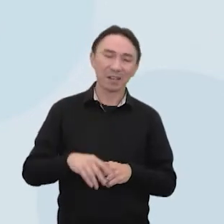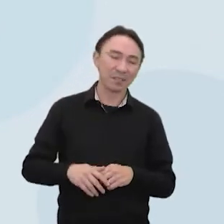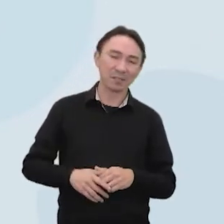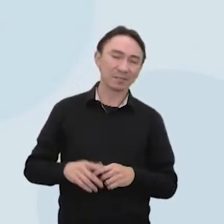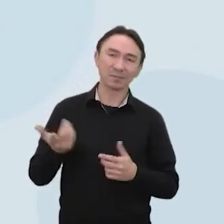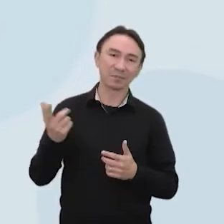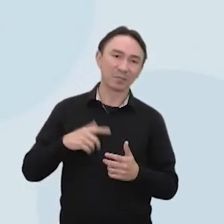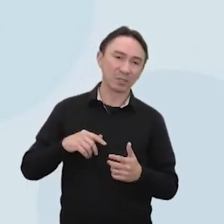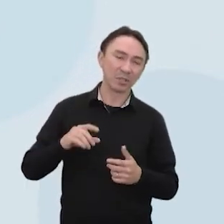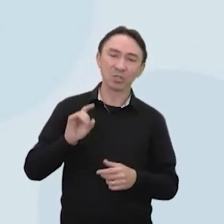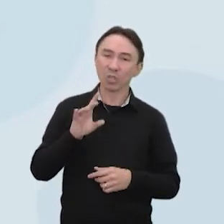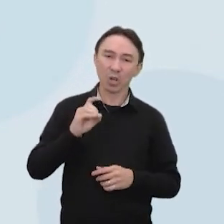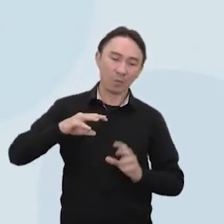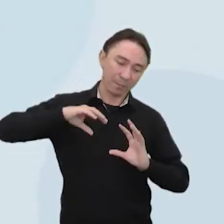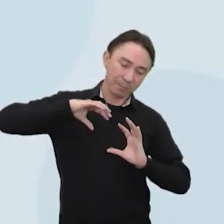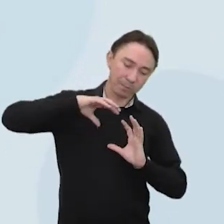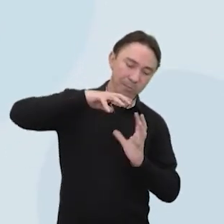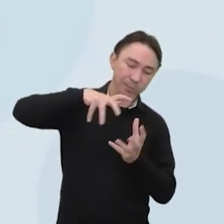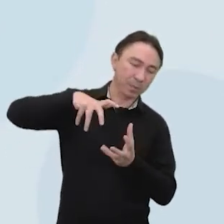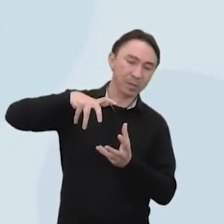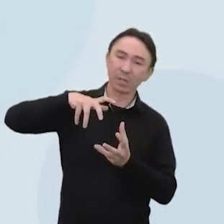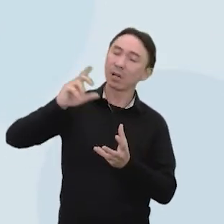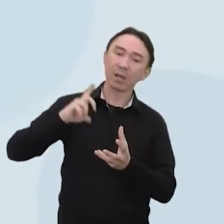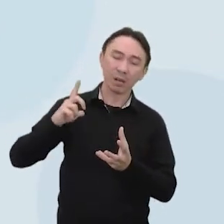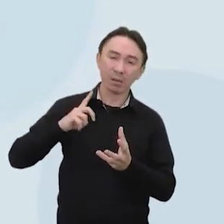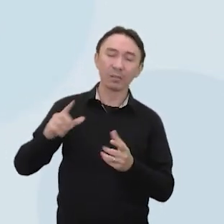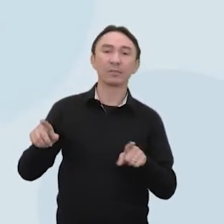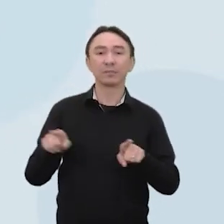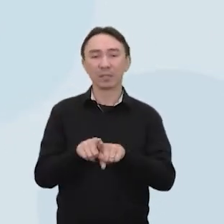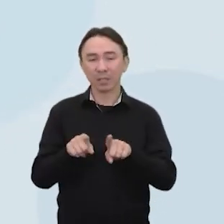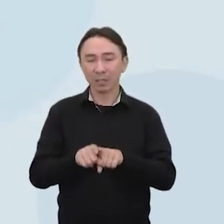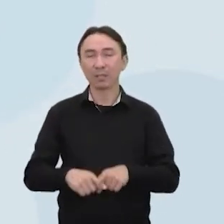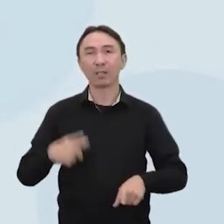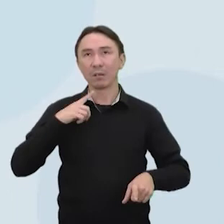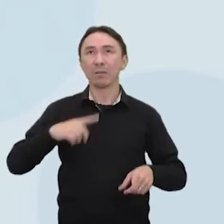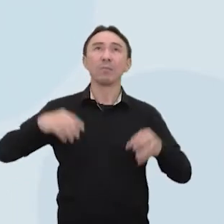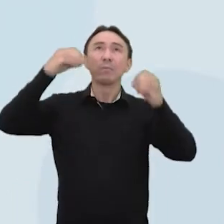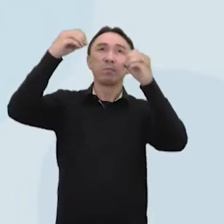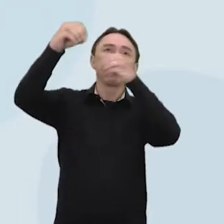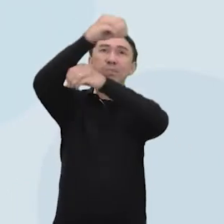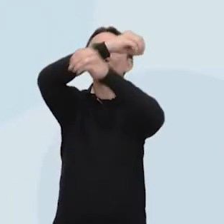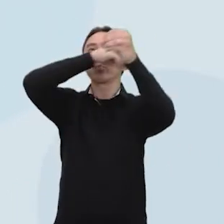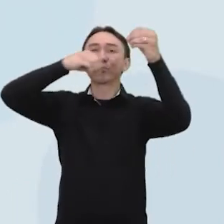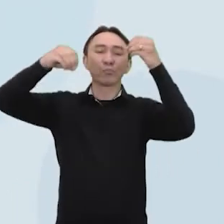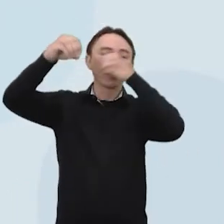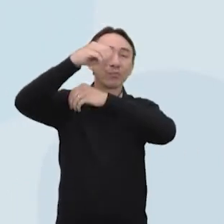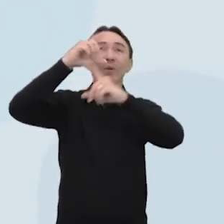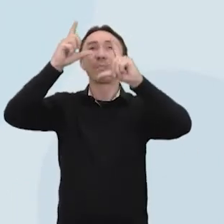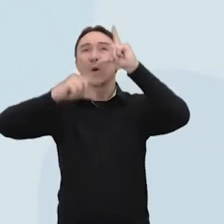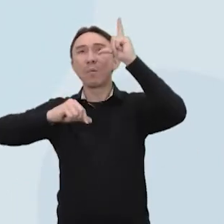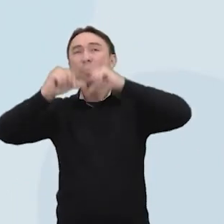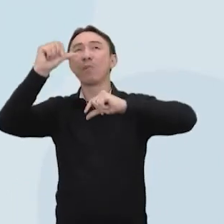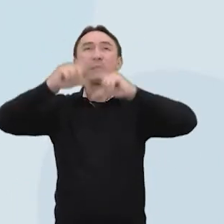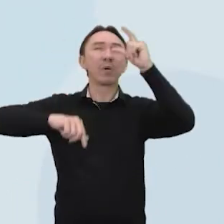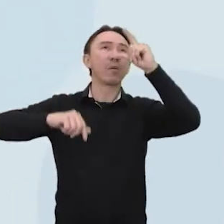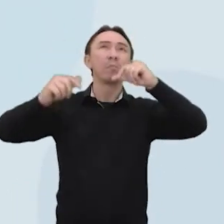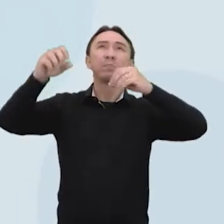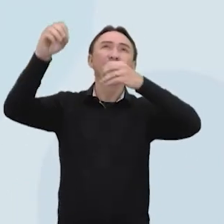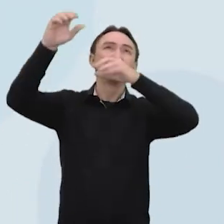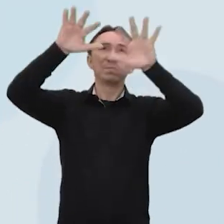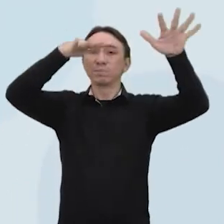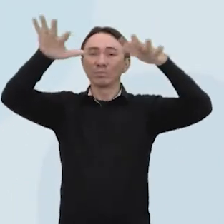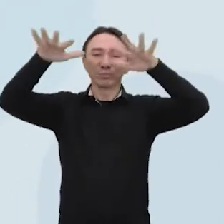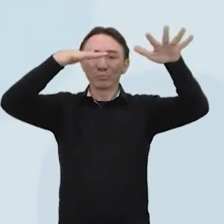Eu não estou pensando só no planeta Terra, eu estou falando dos movimentos dos corpos celestes, das estrelas. Veja, a gente sabe que as estrelas se